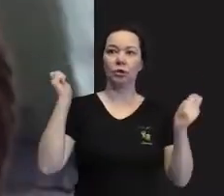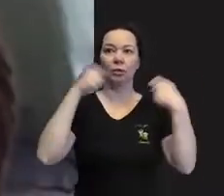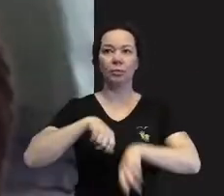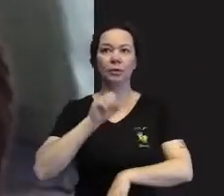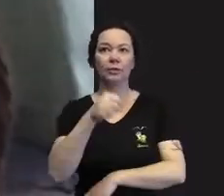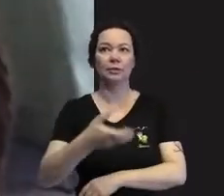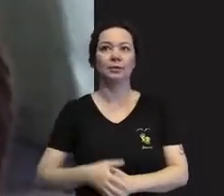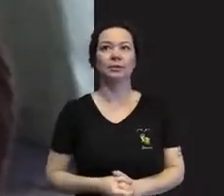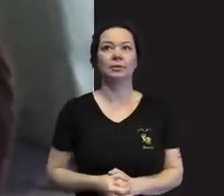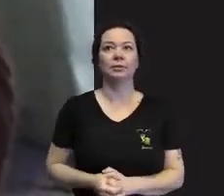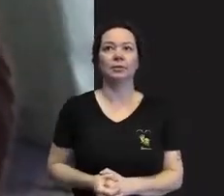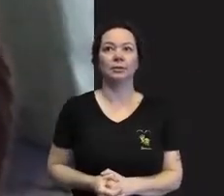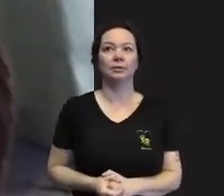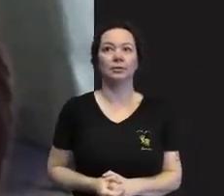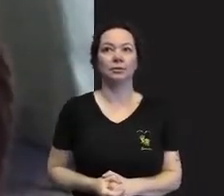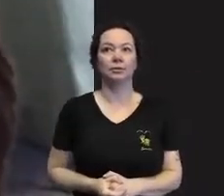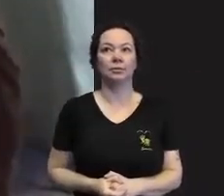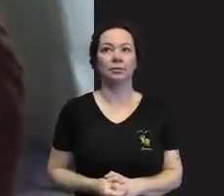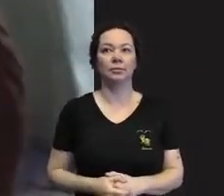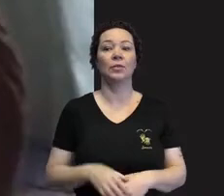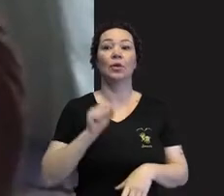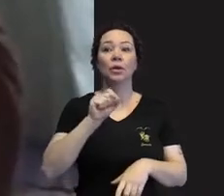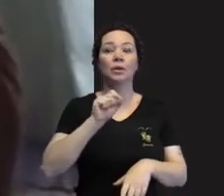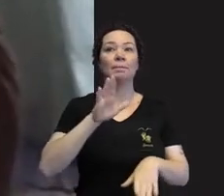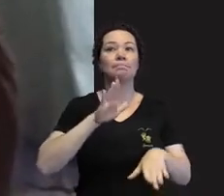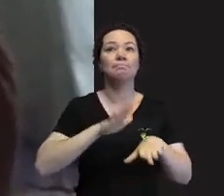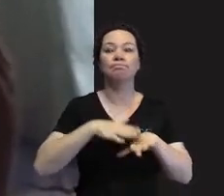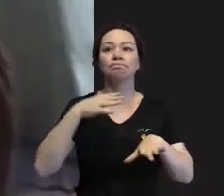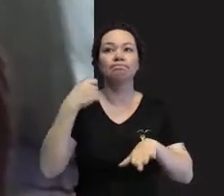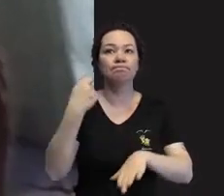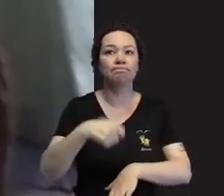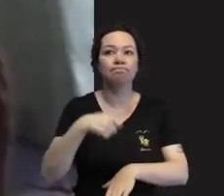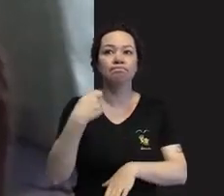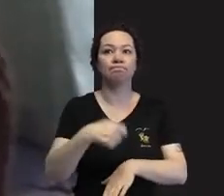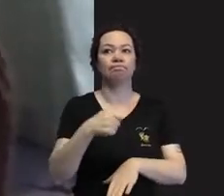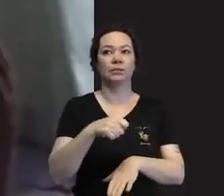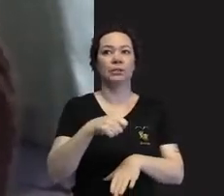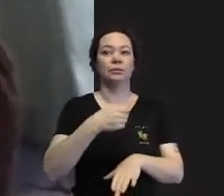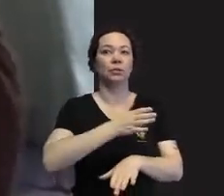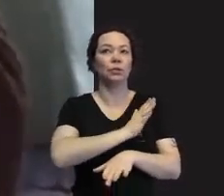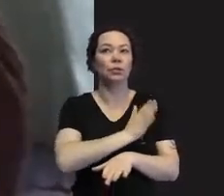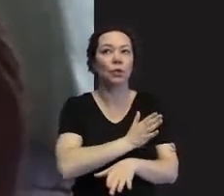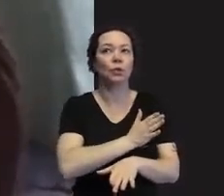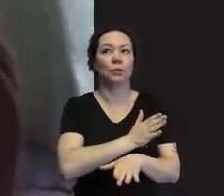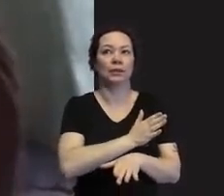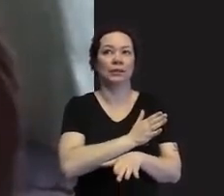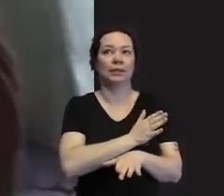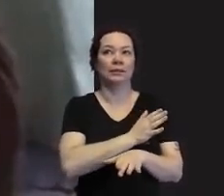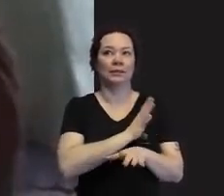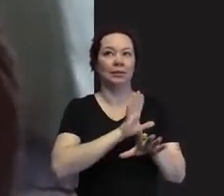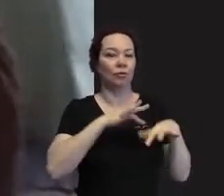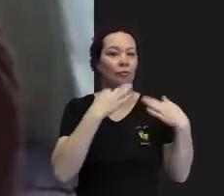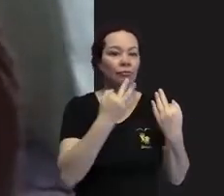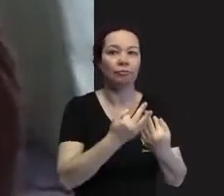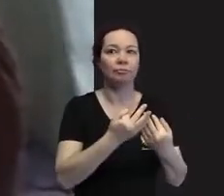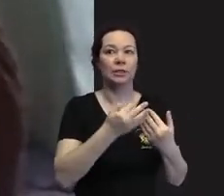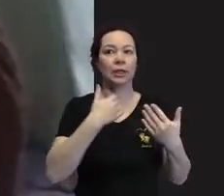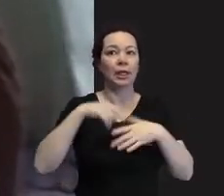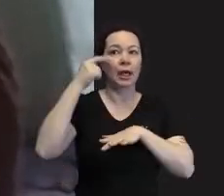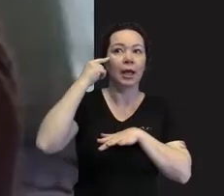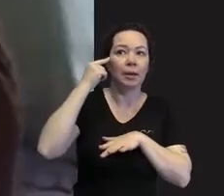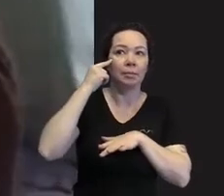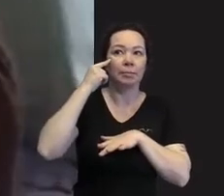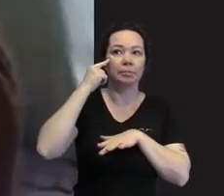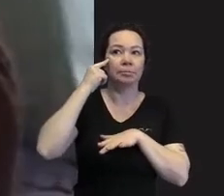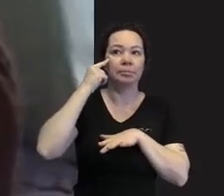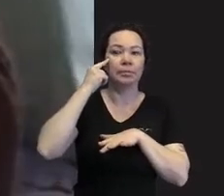o que a gente mais precisa abrir os nossos corações e as nossas cabeças, que como